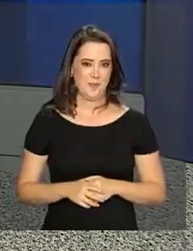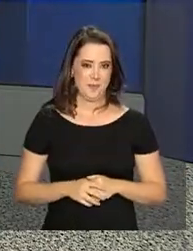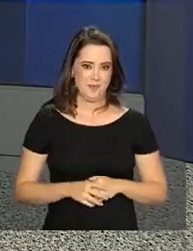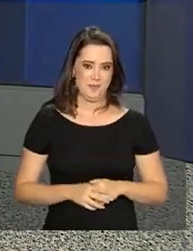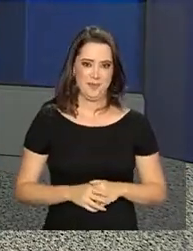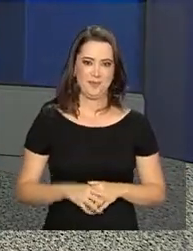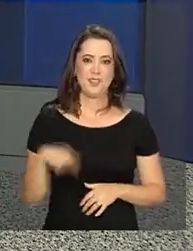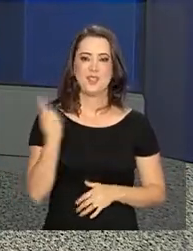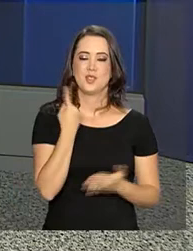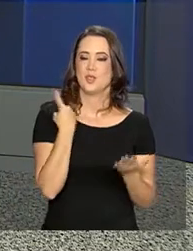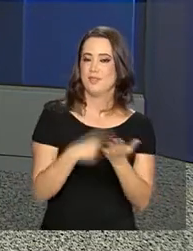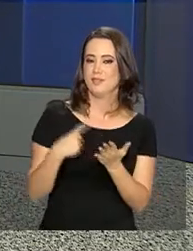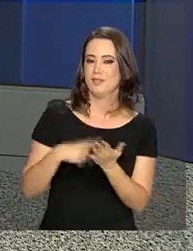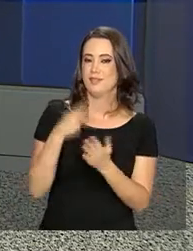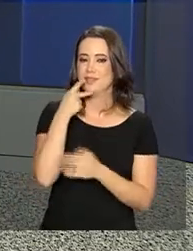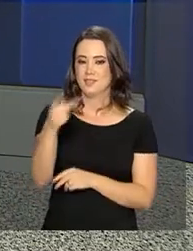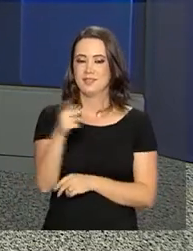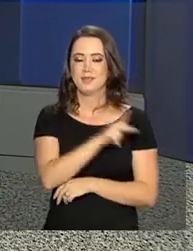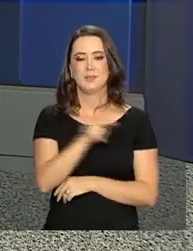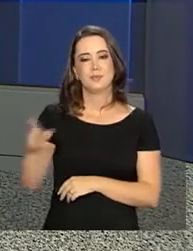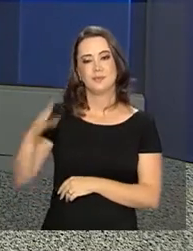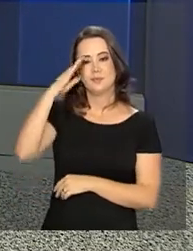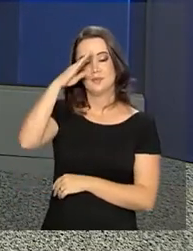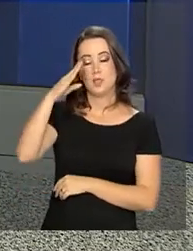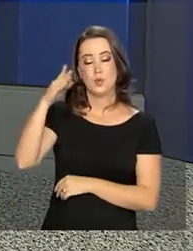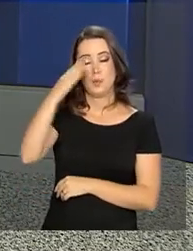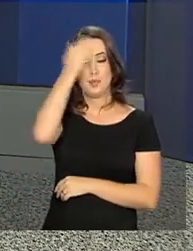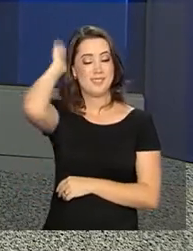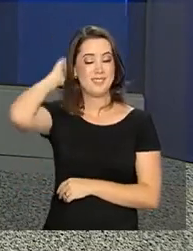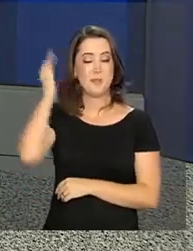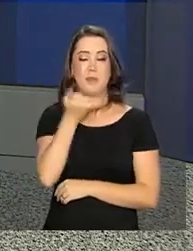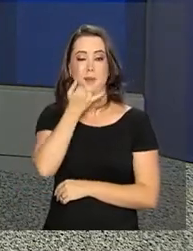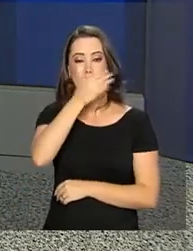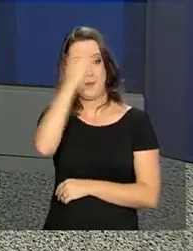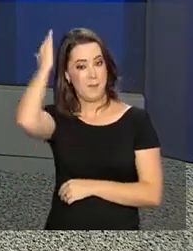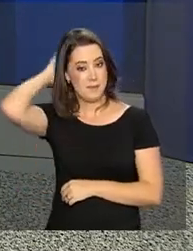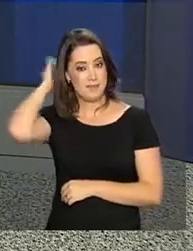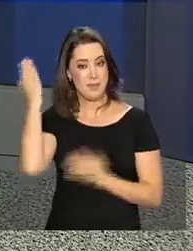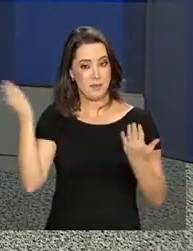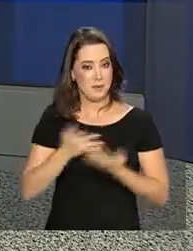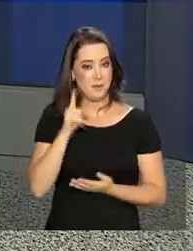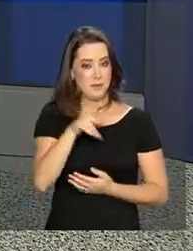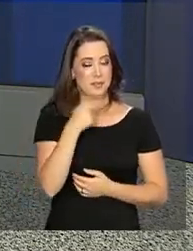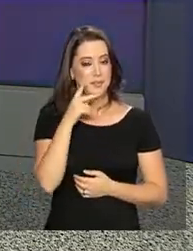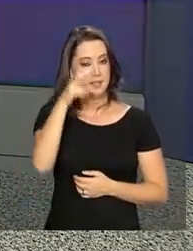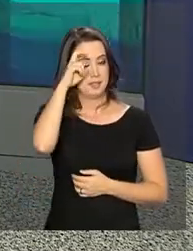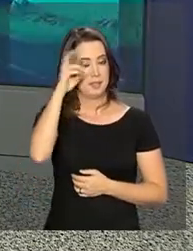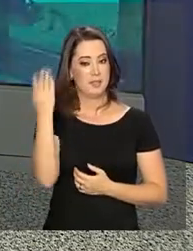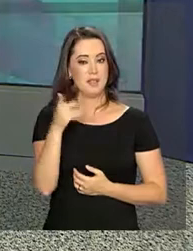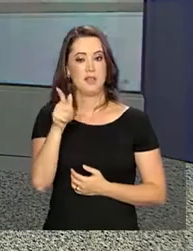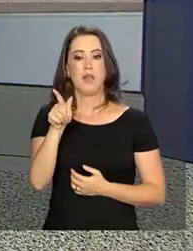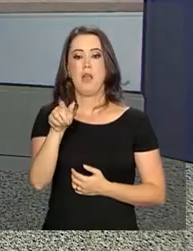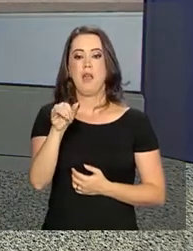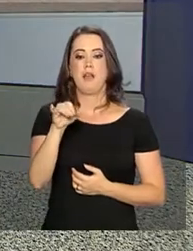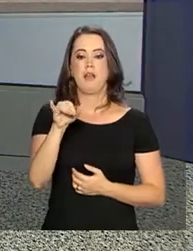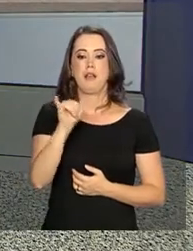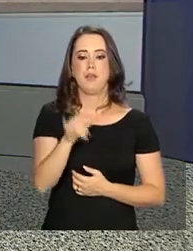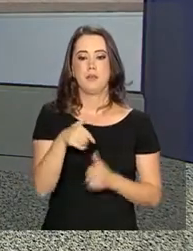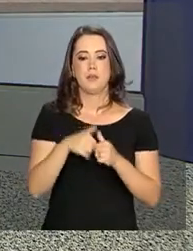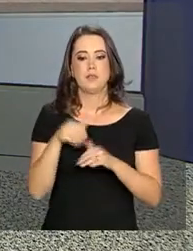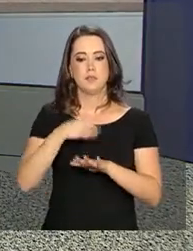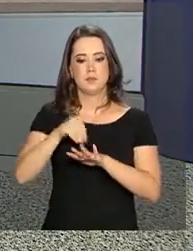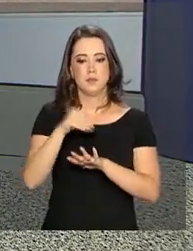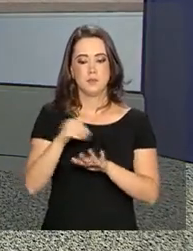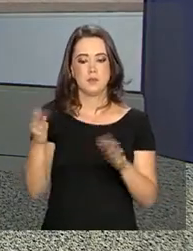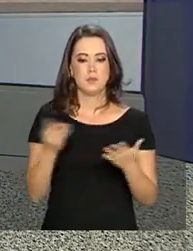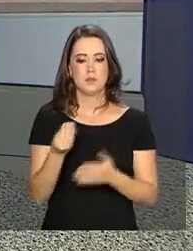fala agora sobre a agenda do presidente Michel Temer nesta quinta-feira. Quem tem as informações ao vivo é a repórter Gabriela Noronha.